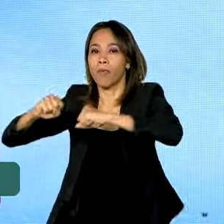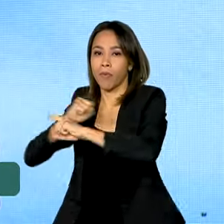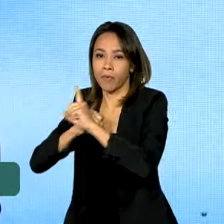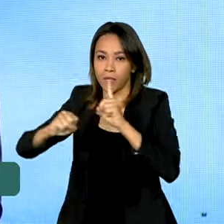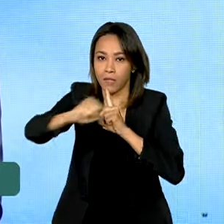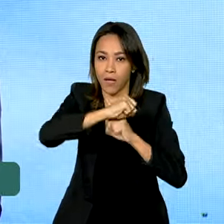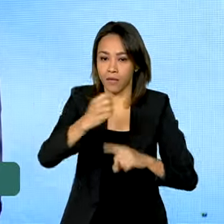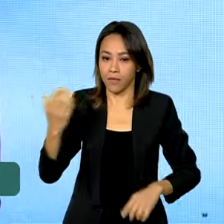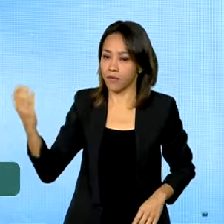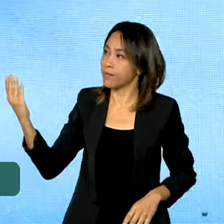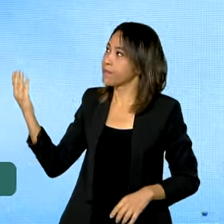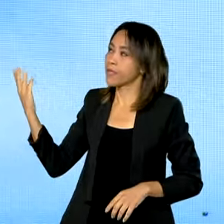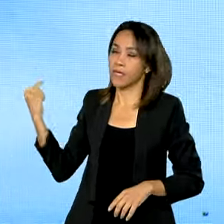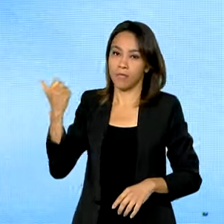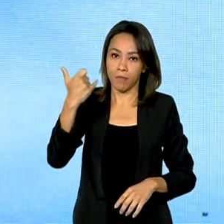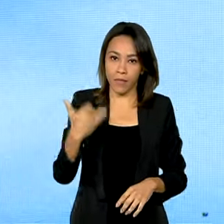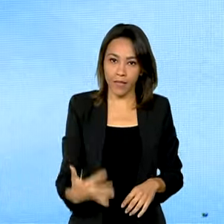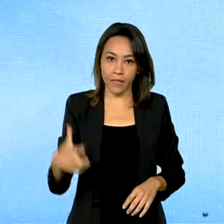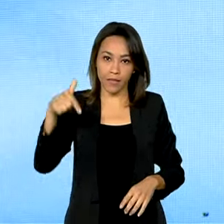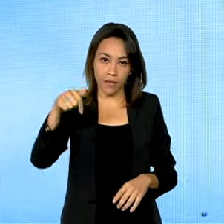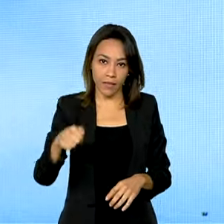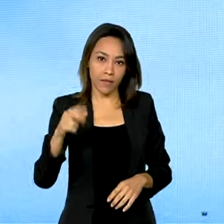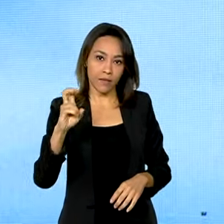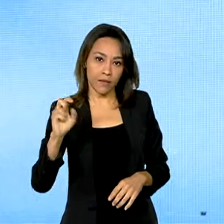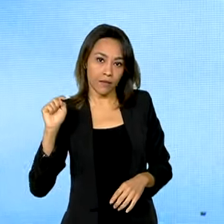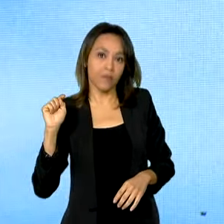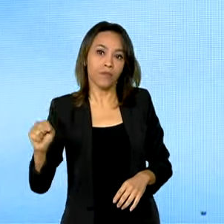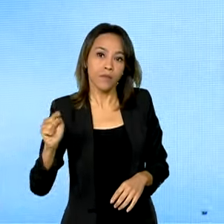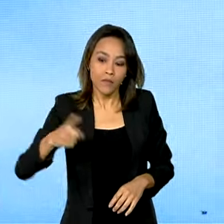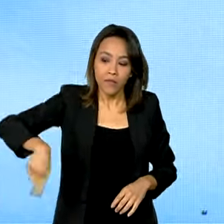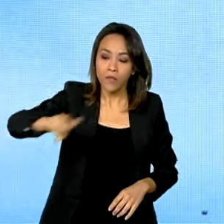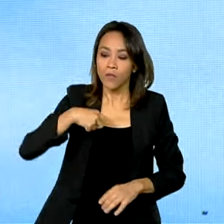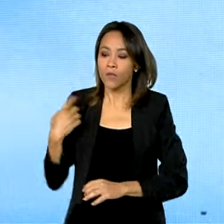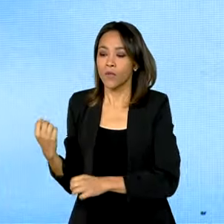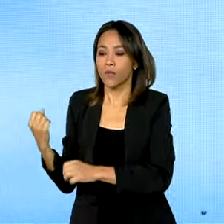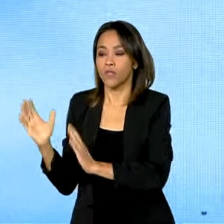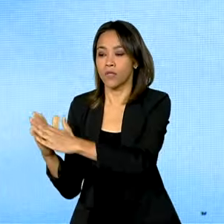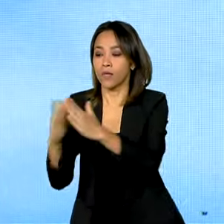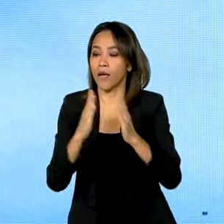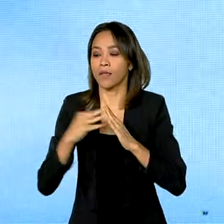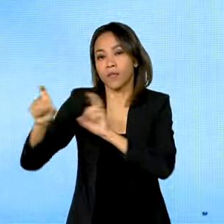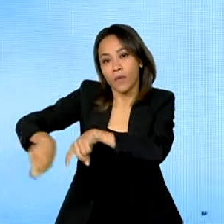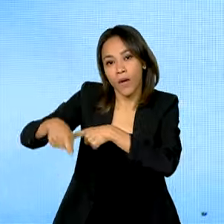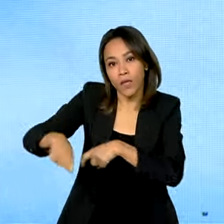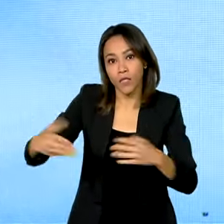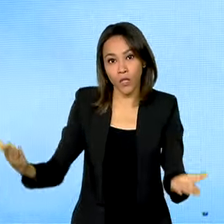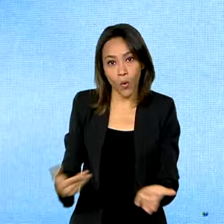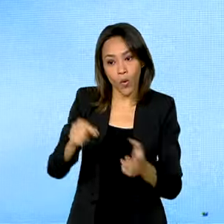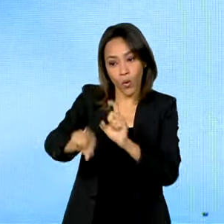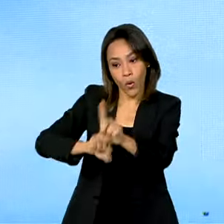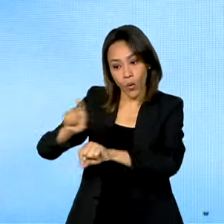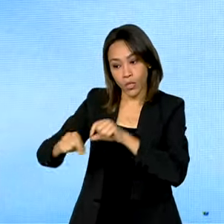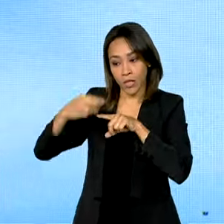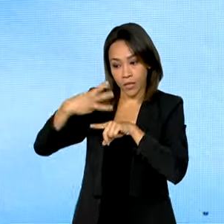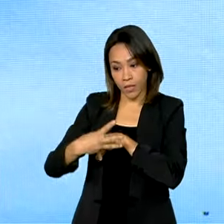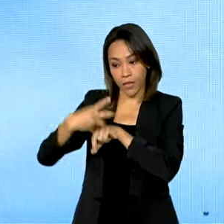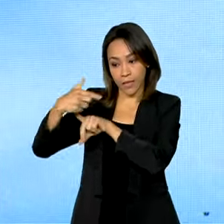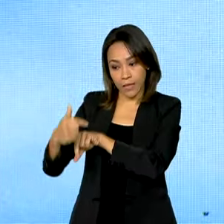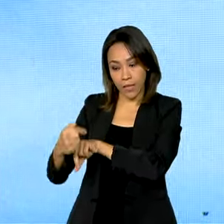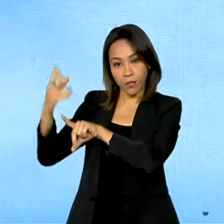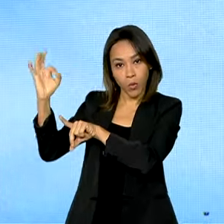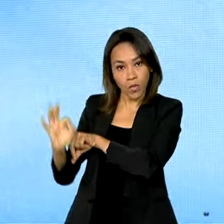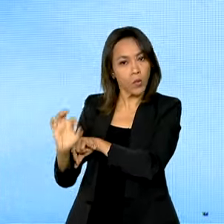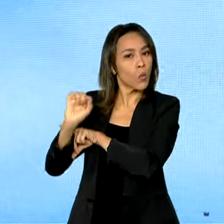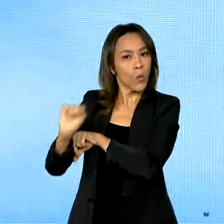75 mil unidades do Minha Casa Minha Vida Rural, que estamos selecionando hoje, 37% são